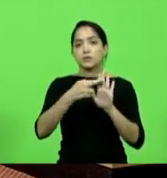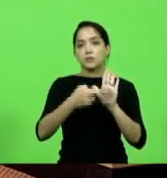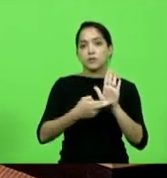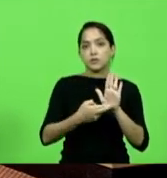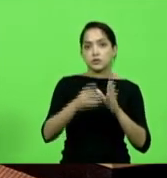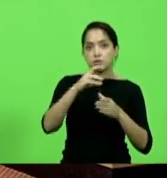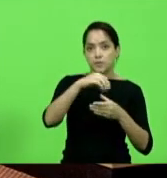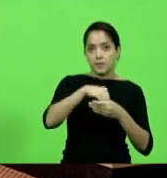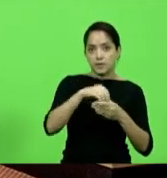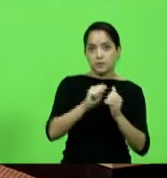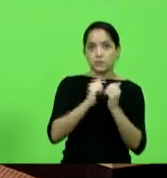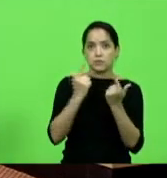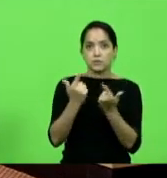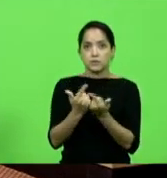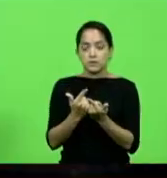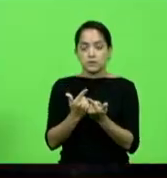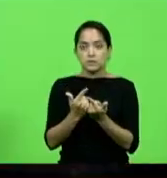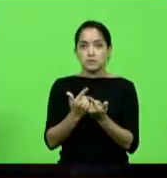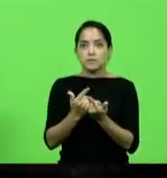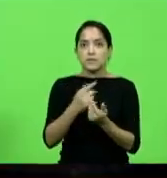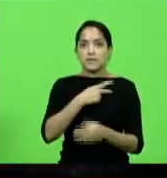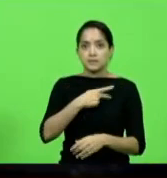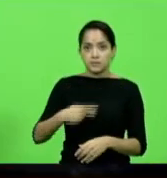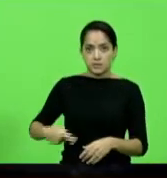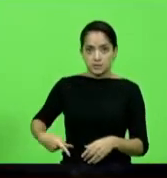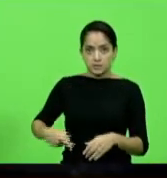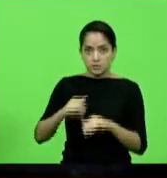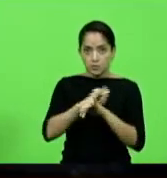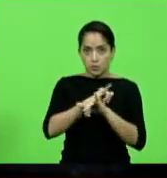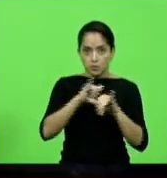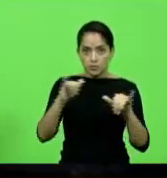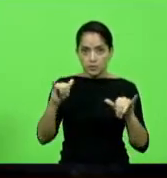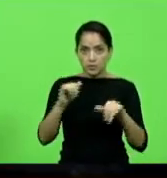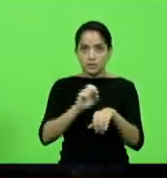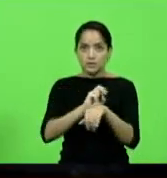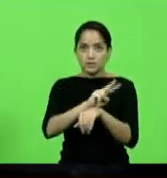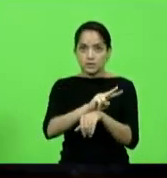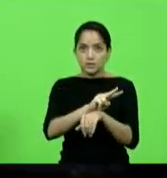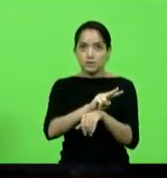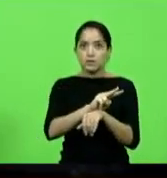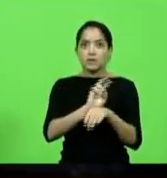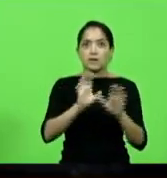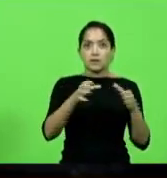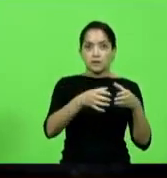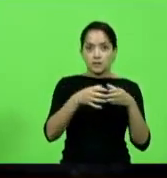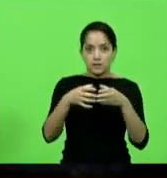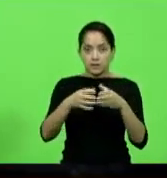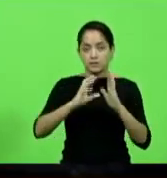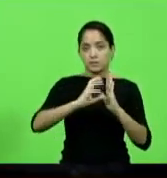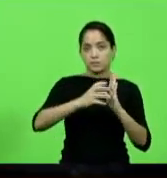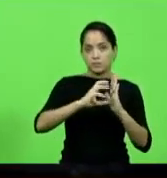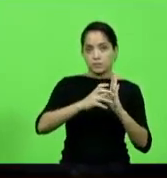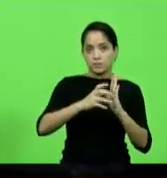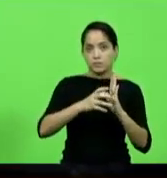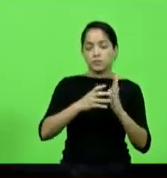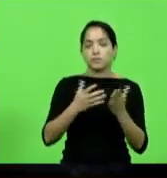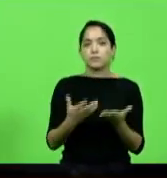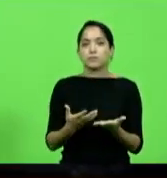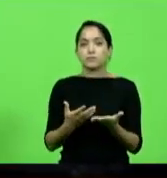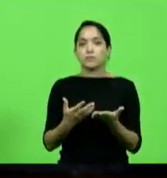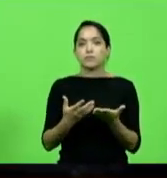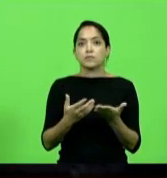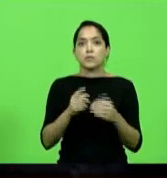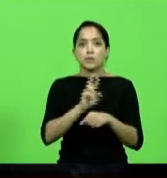Legislativa de Santa Catarina, esta presidência comunica o número de vagas que cabem a cada bancada e bloco parlamentar, conforme a